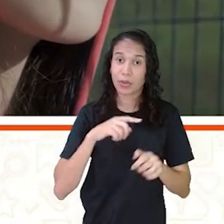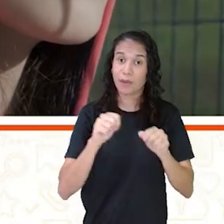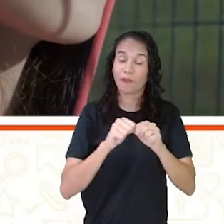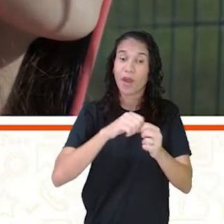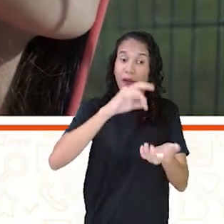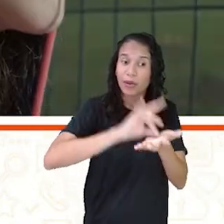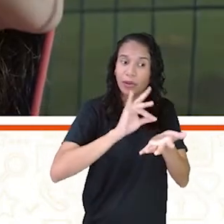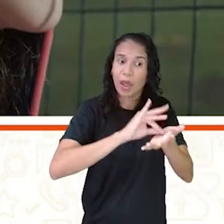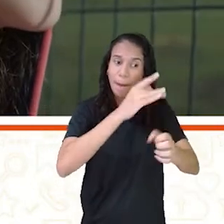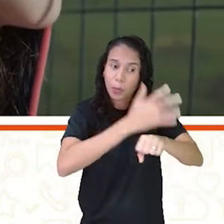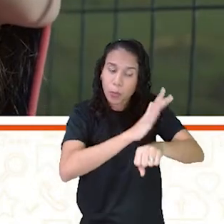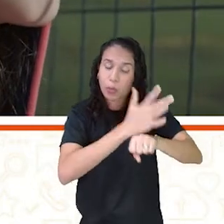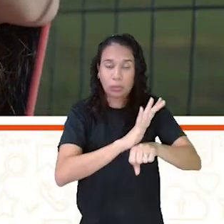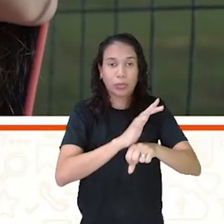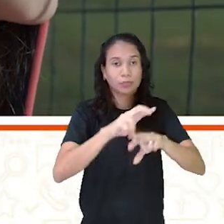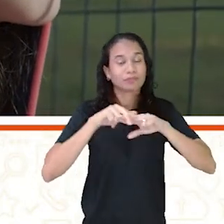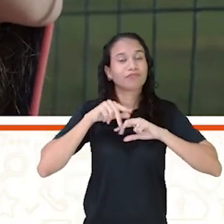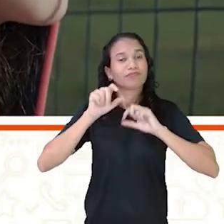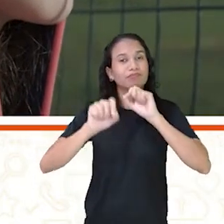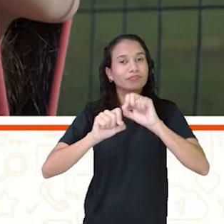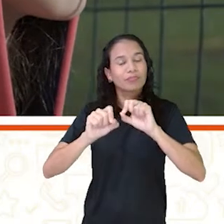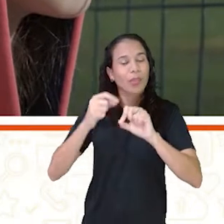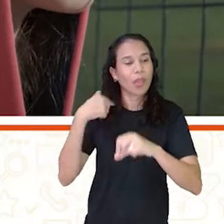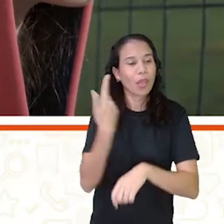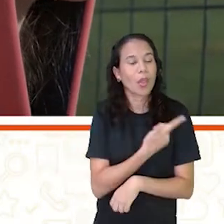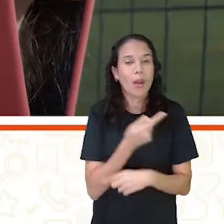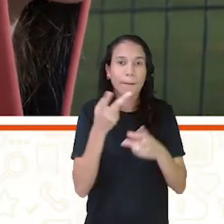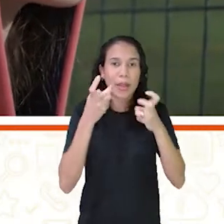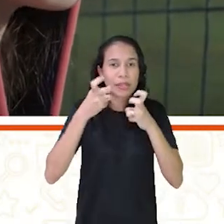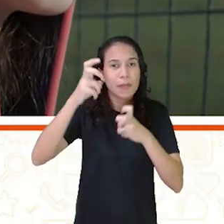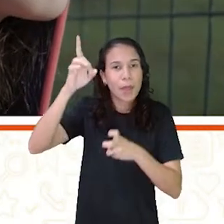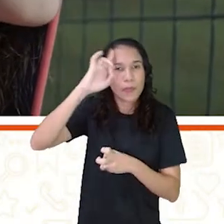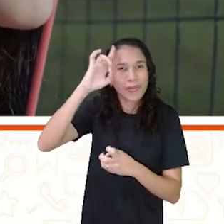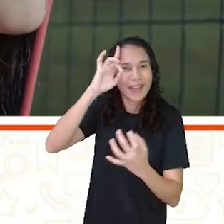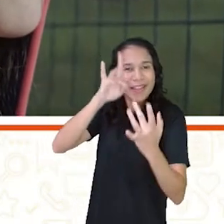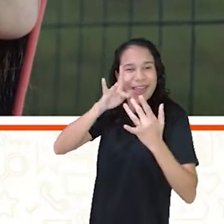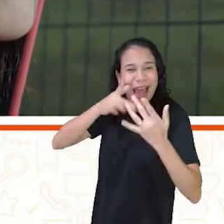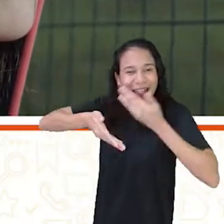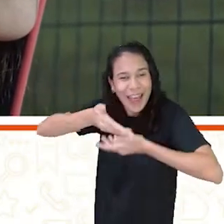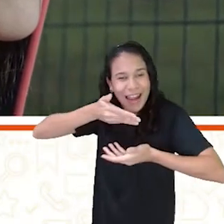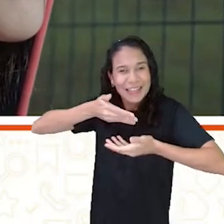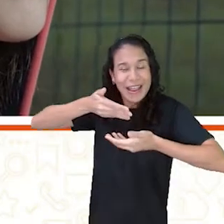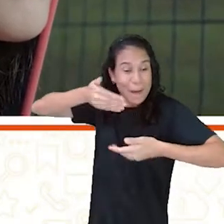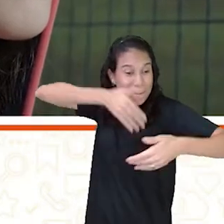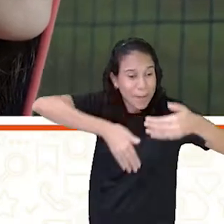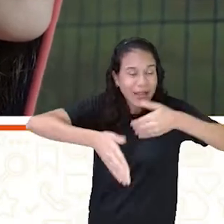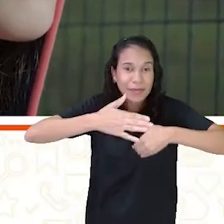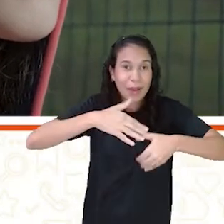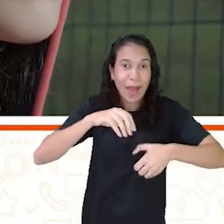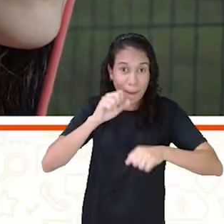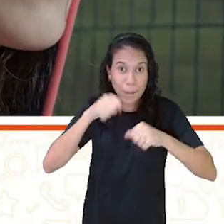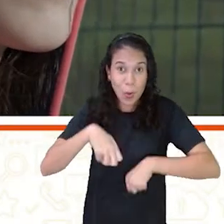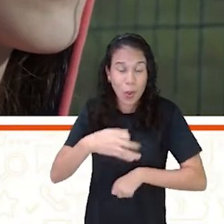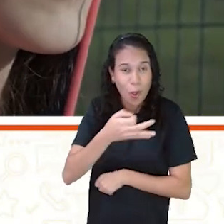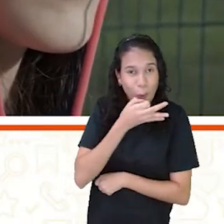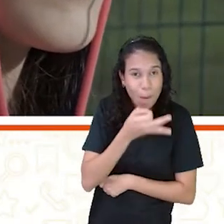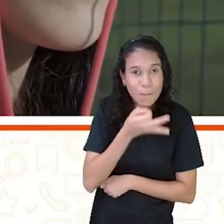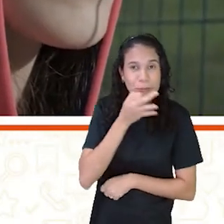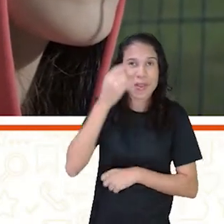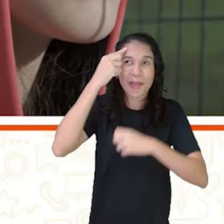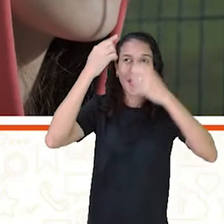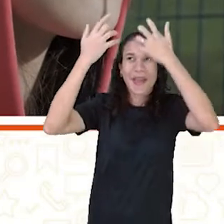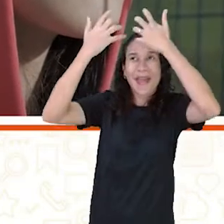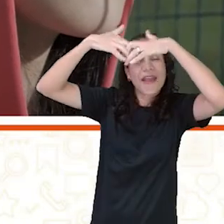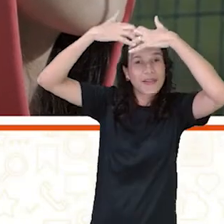a realidade, né? E a partir disso, interpretar, interagir, participar, opinar, refletir.